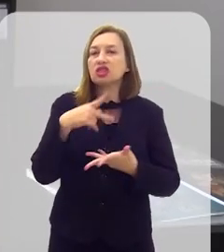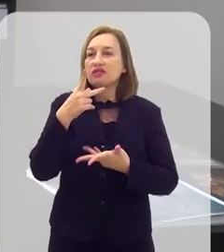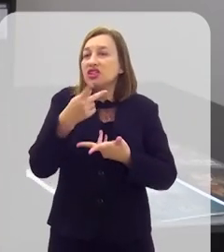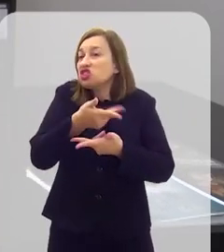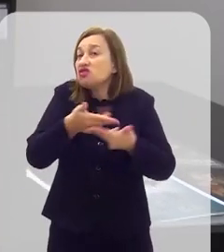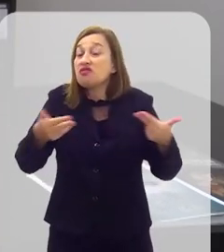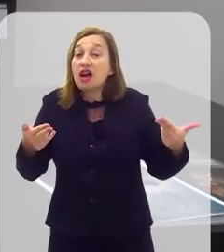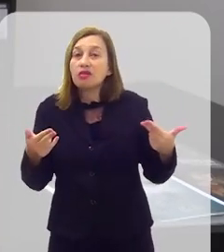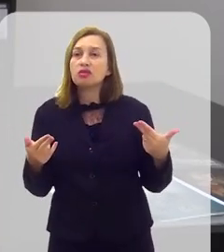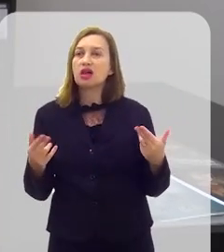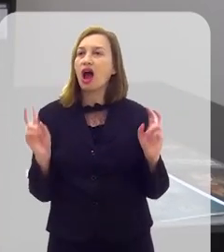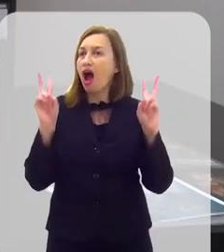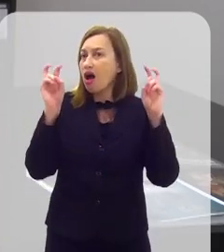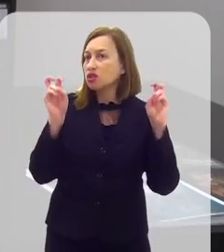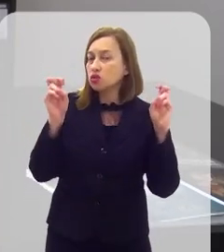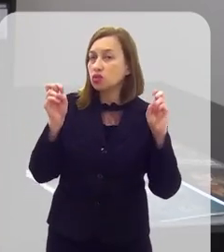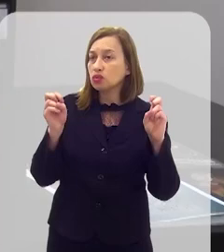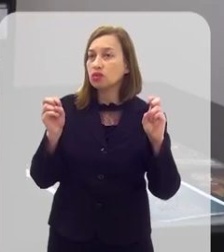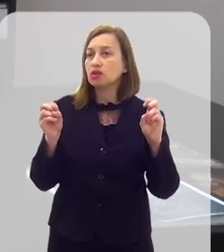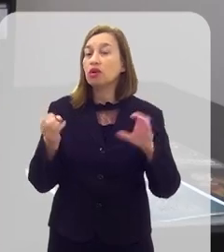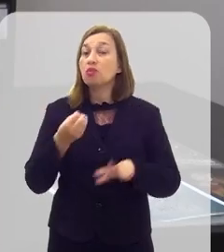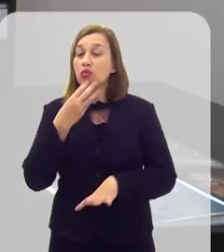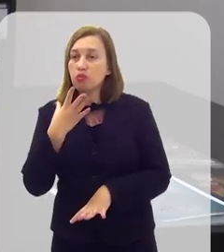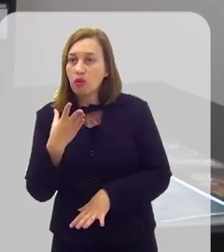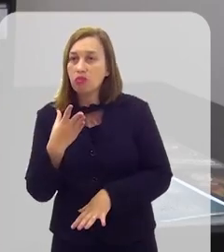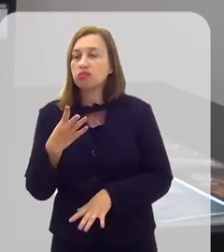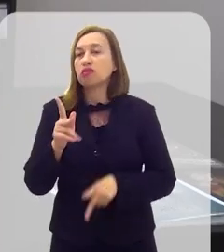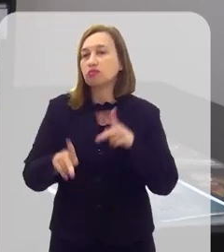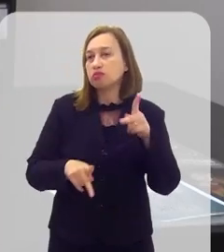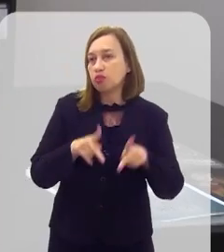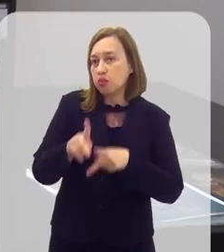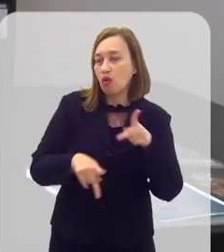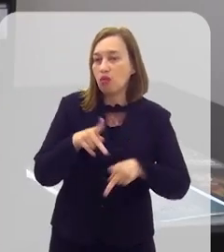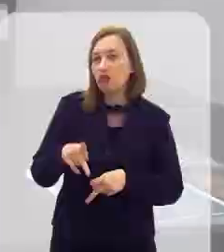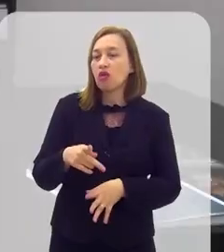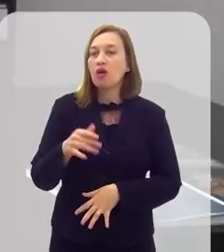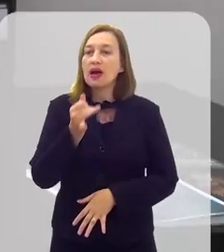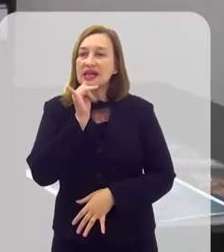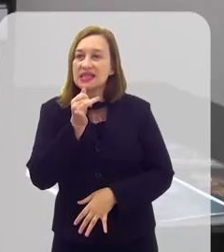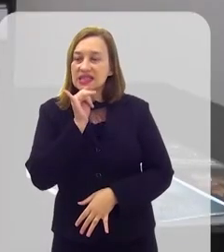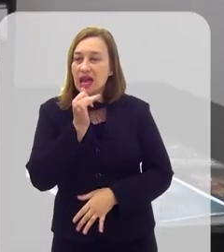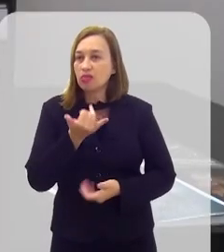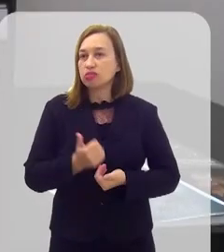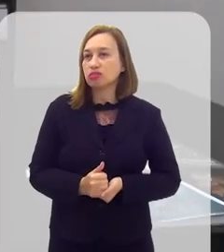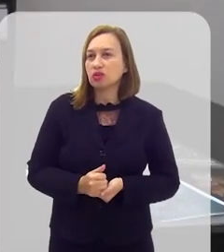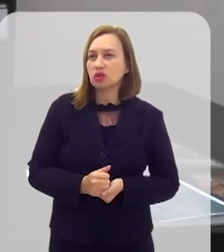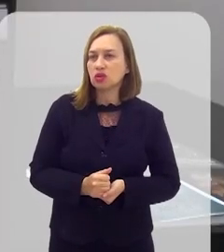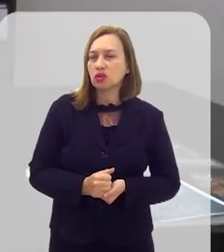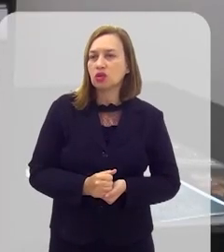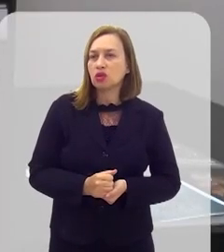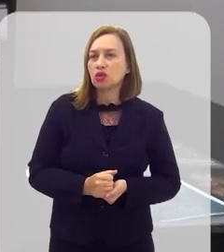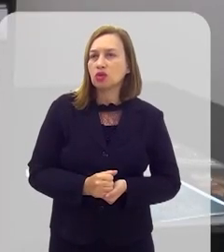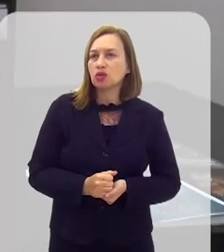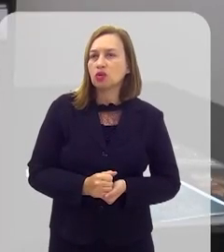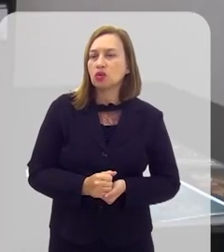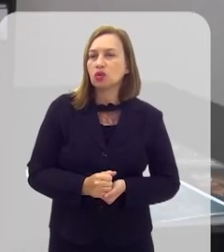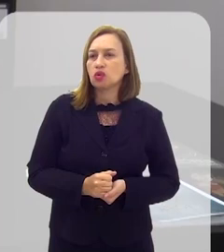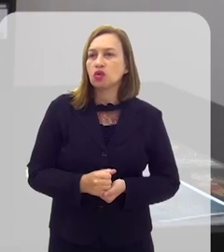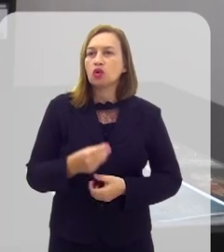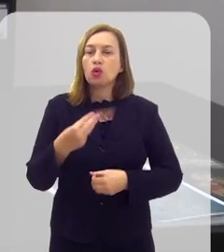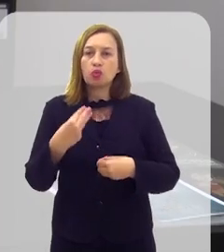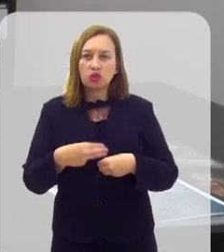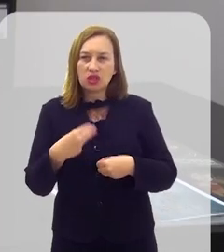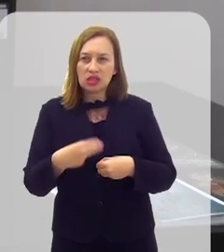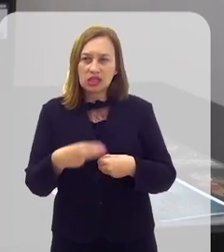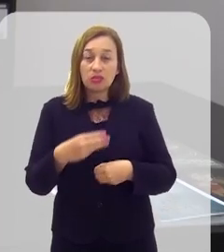conectividade, a gente está falando de uma série de coisas para o bem-estar da população. Vou dar um exemplo. A aplicação, por exemplo, do marco